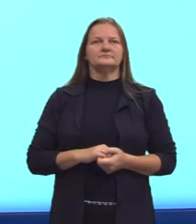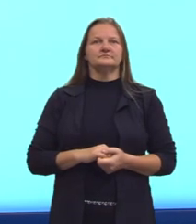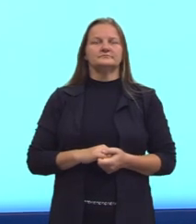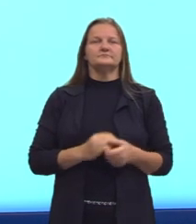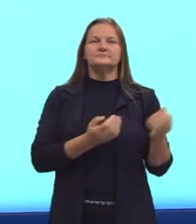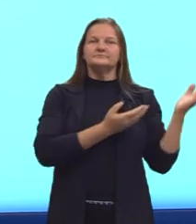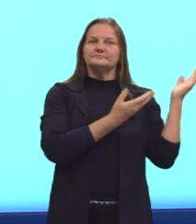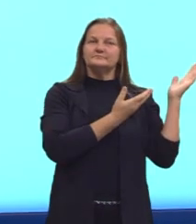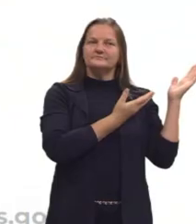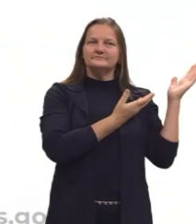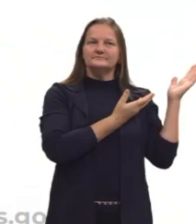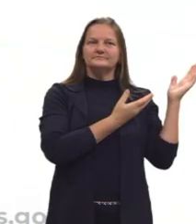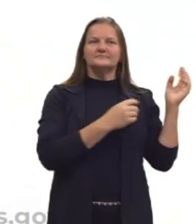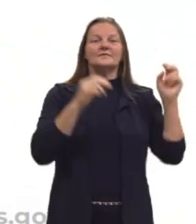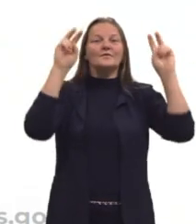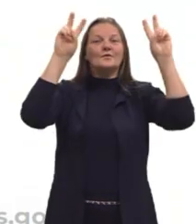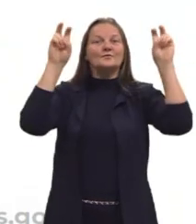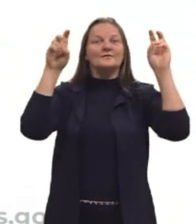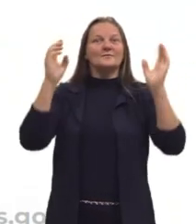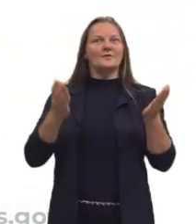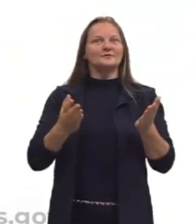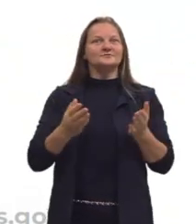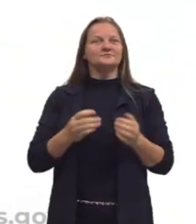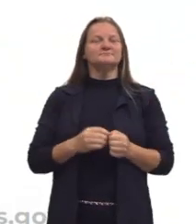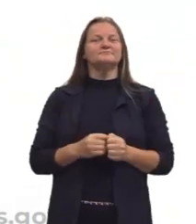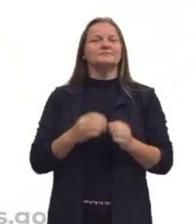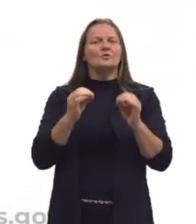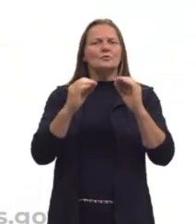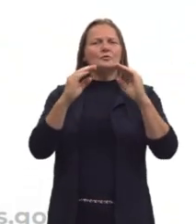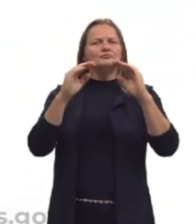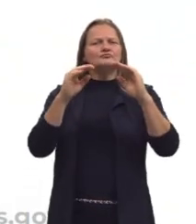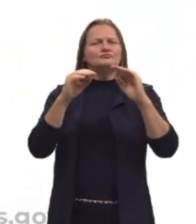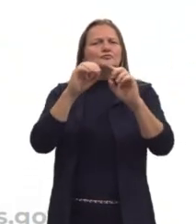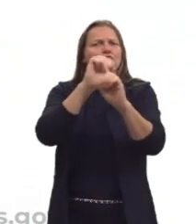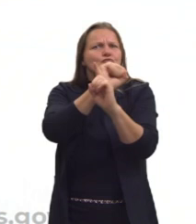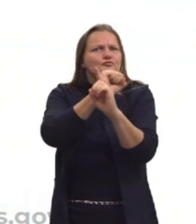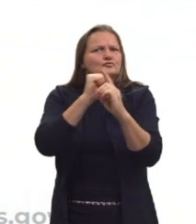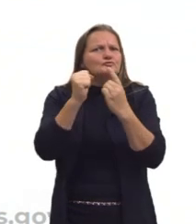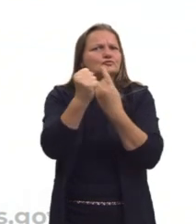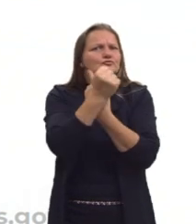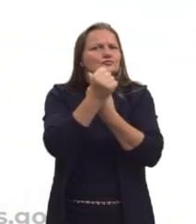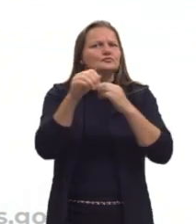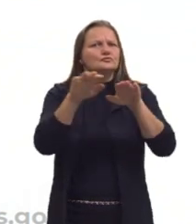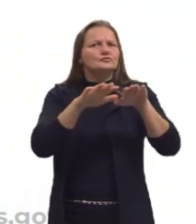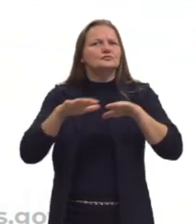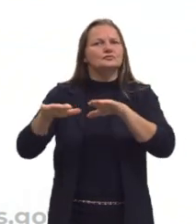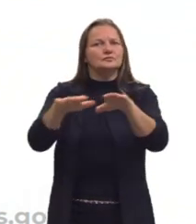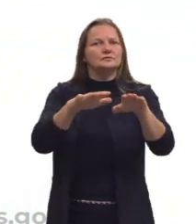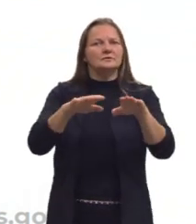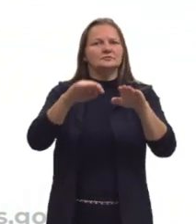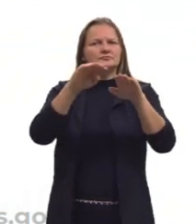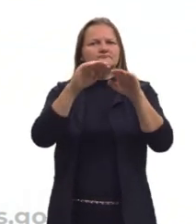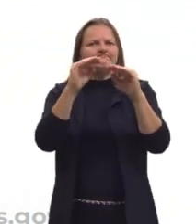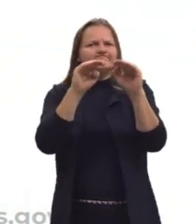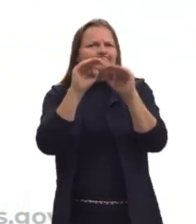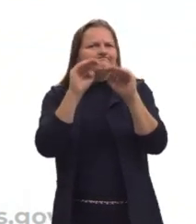estratificação e classe social. Vamos lá, preparado, acomodado, então vamos estudar